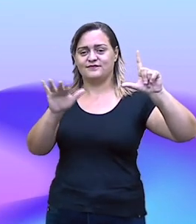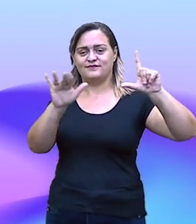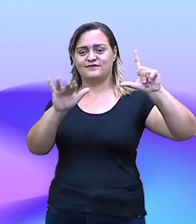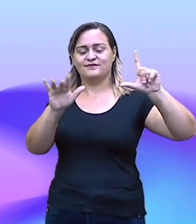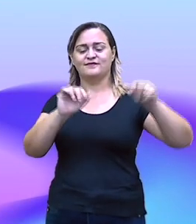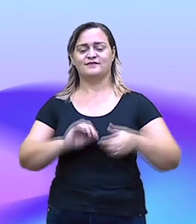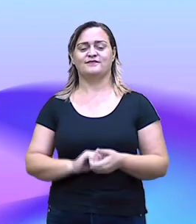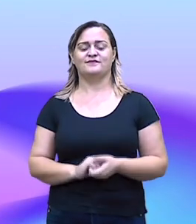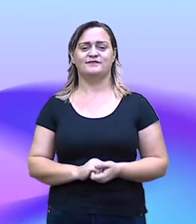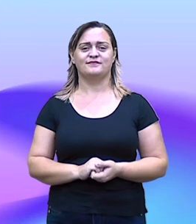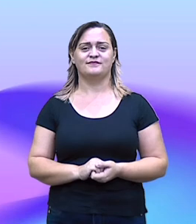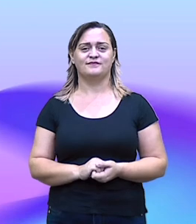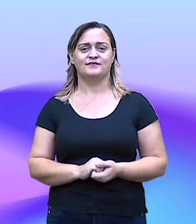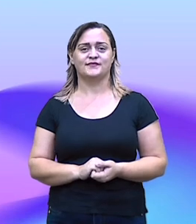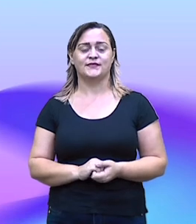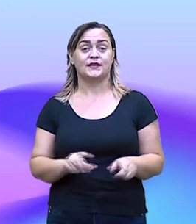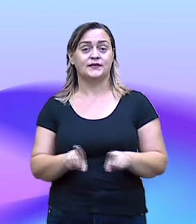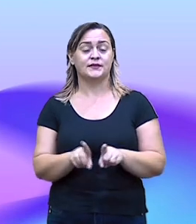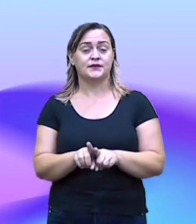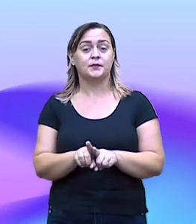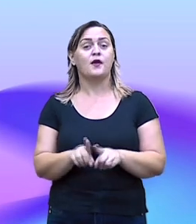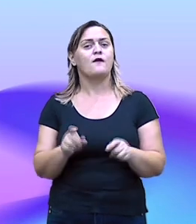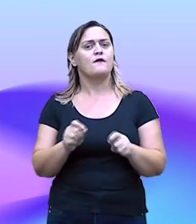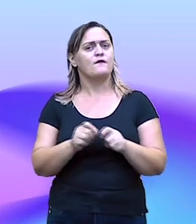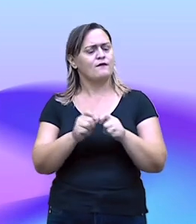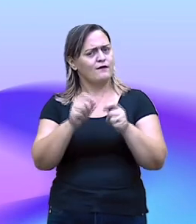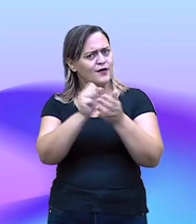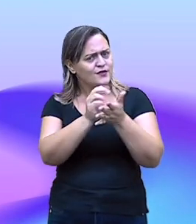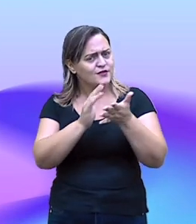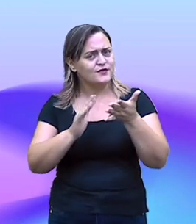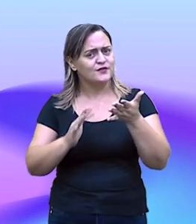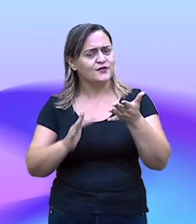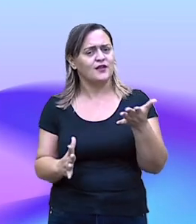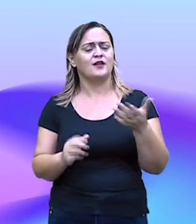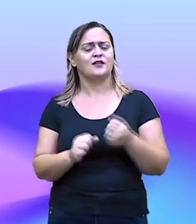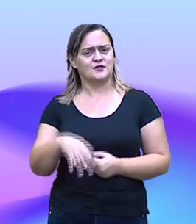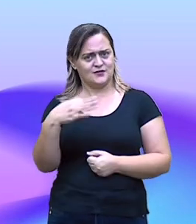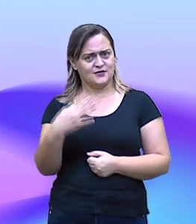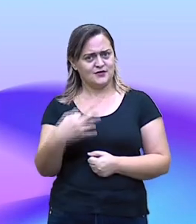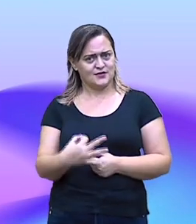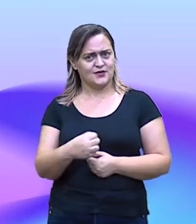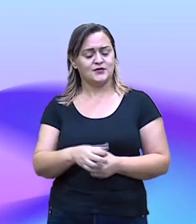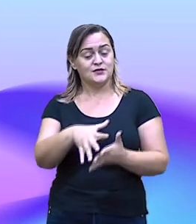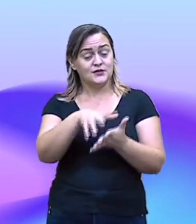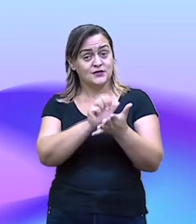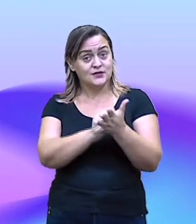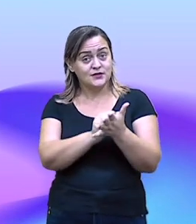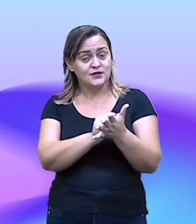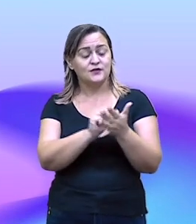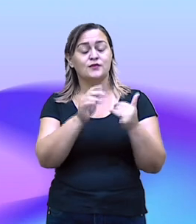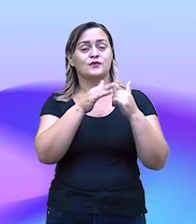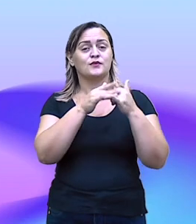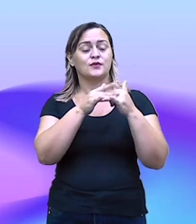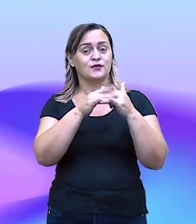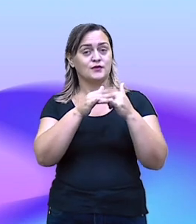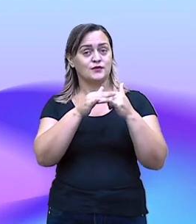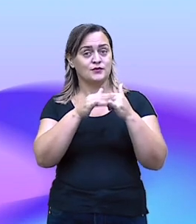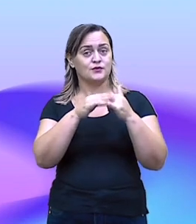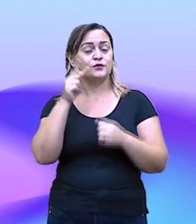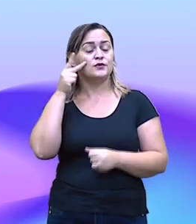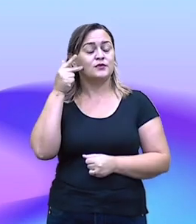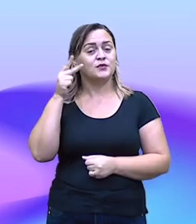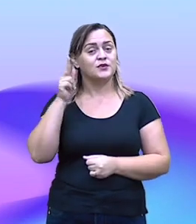canto da tela. Não deixem de realizar as atividades. Não se esqueça, se inscrevam no nosso canal YouTube